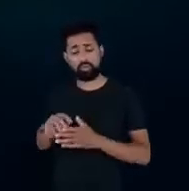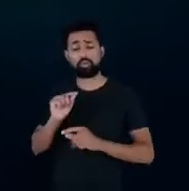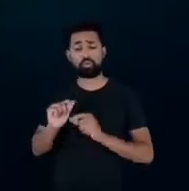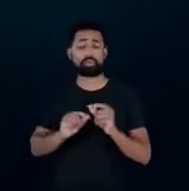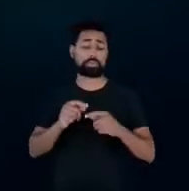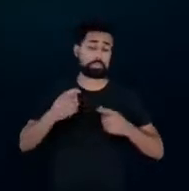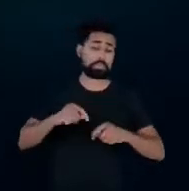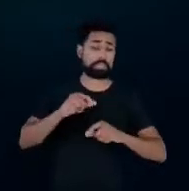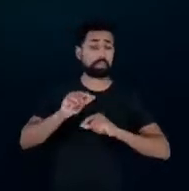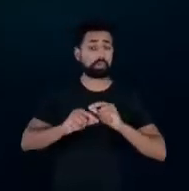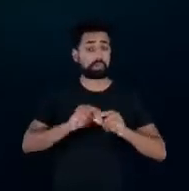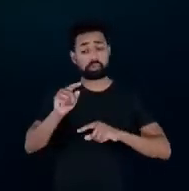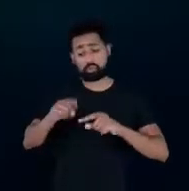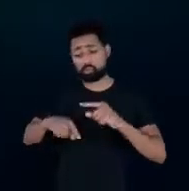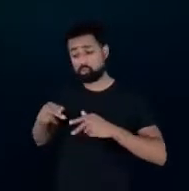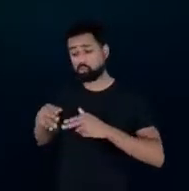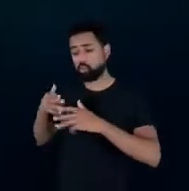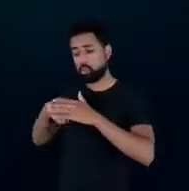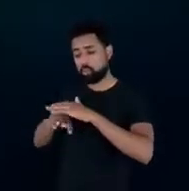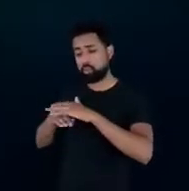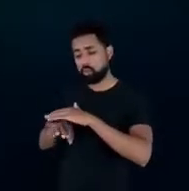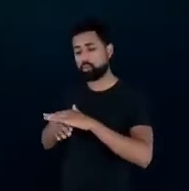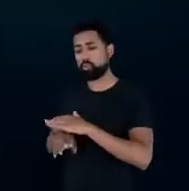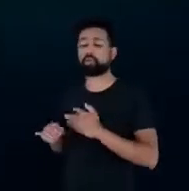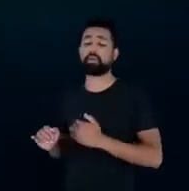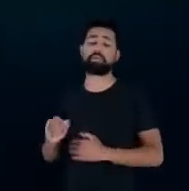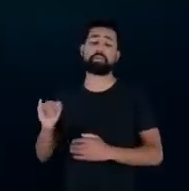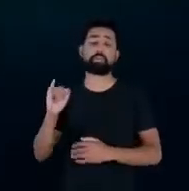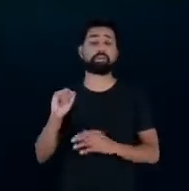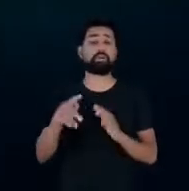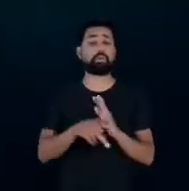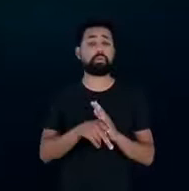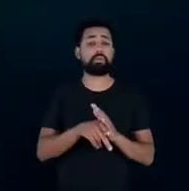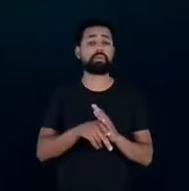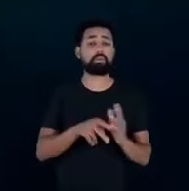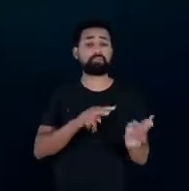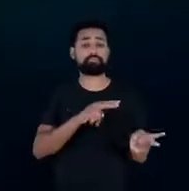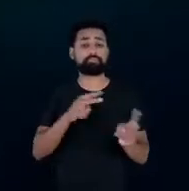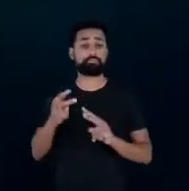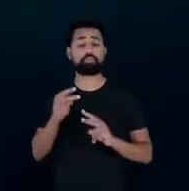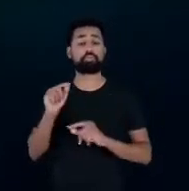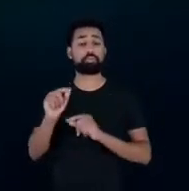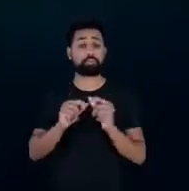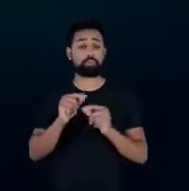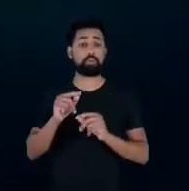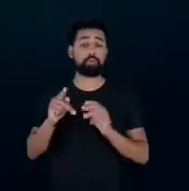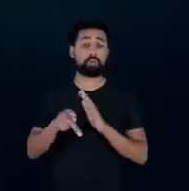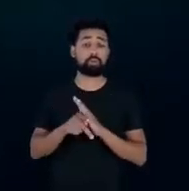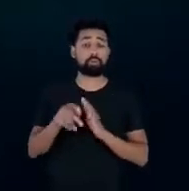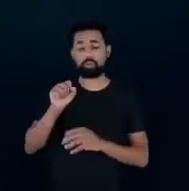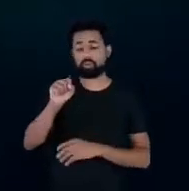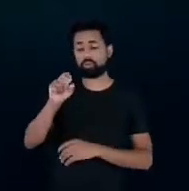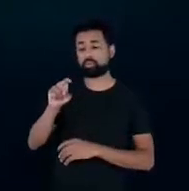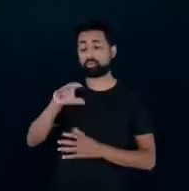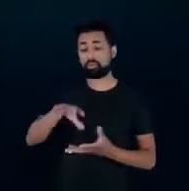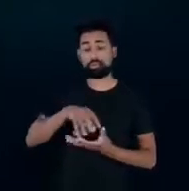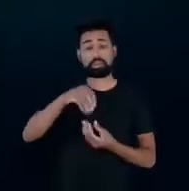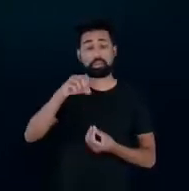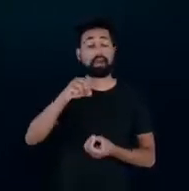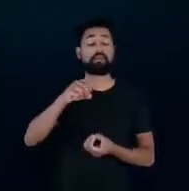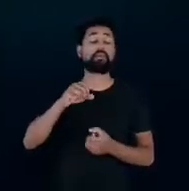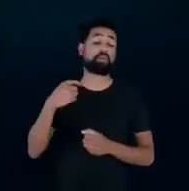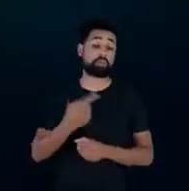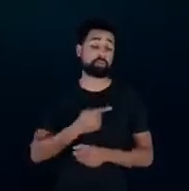exemplo, para armazenamento, que é fundamental para uma transição energética sustentável. a gente pode demandar menos terras